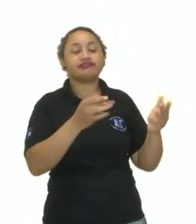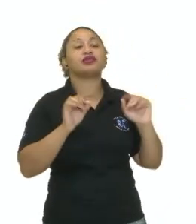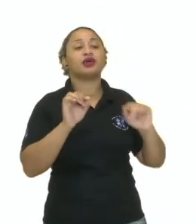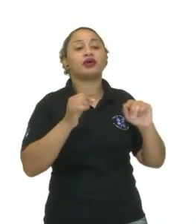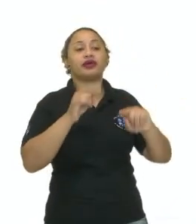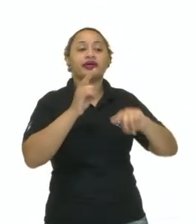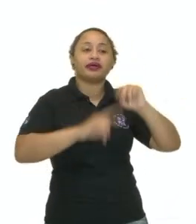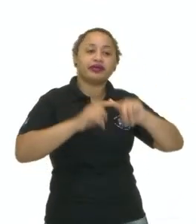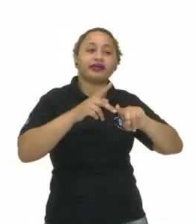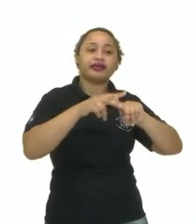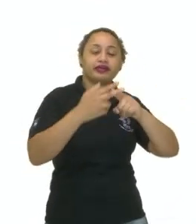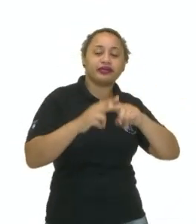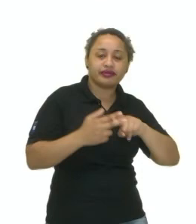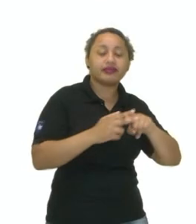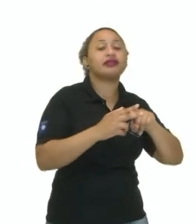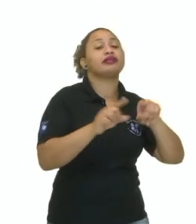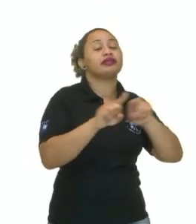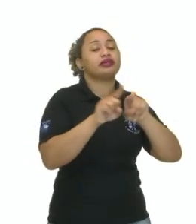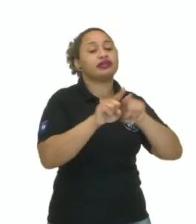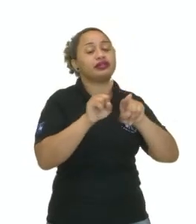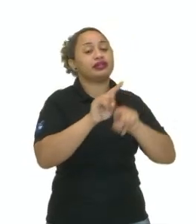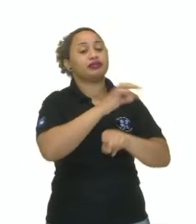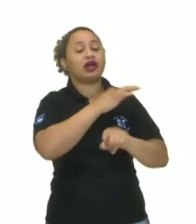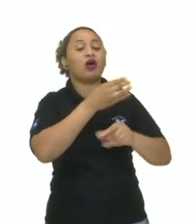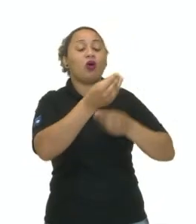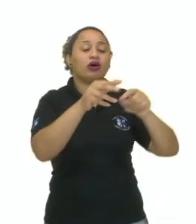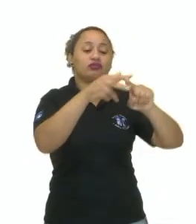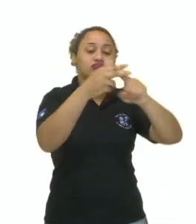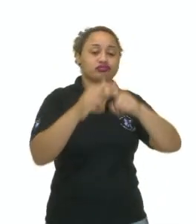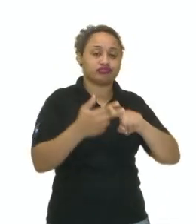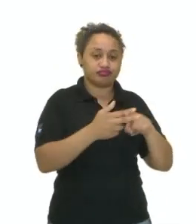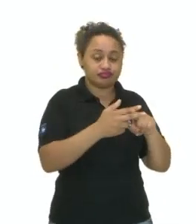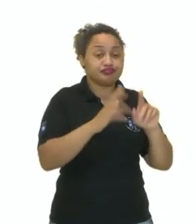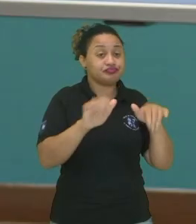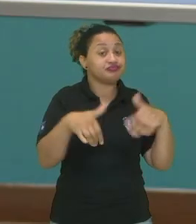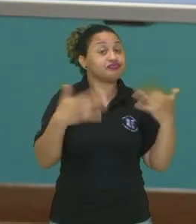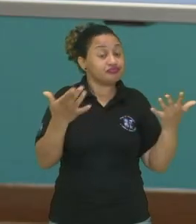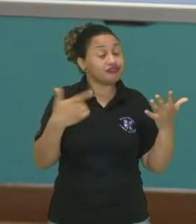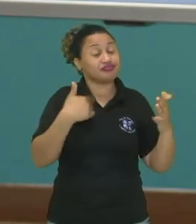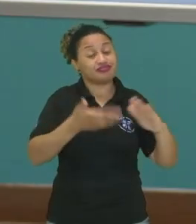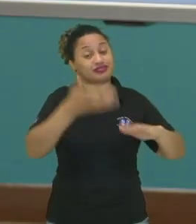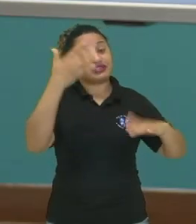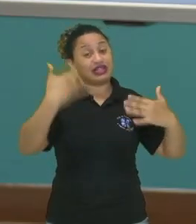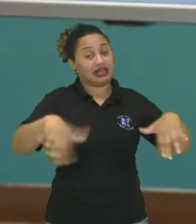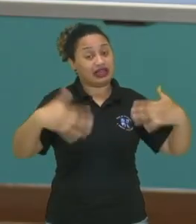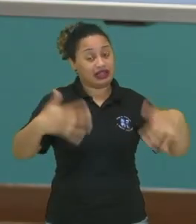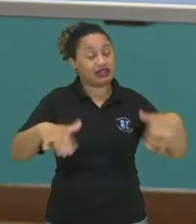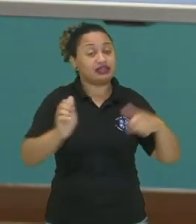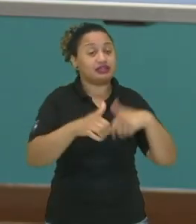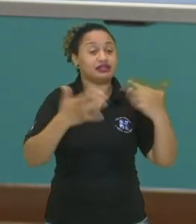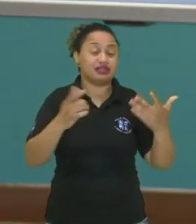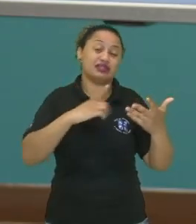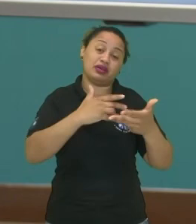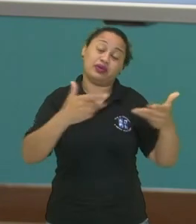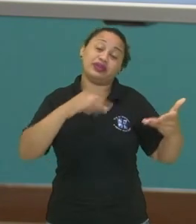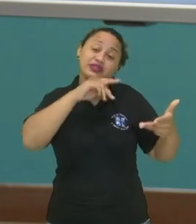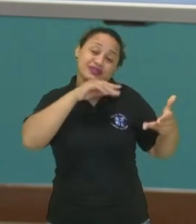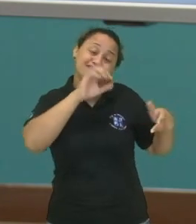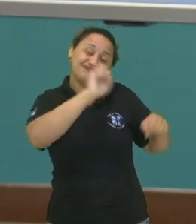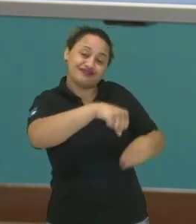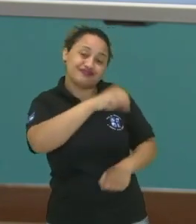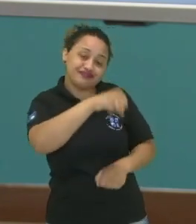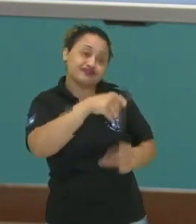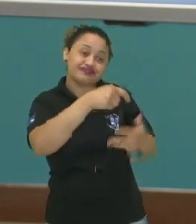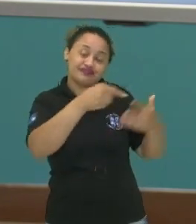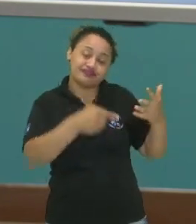equipamentos e técnicas de instalações. Então, sim, então tem ali algumas desvantagens e são